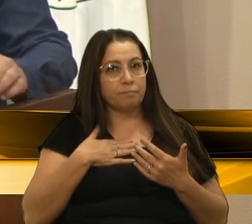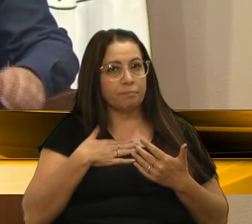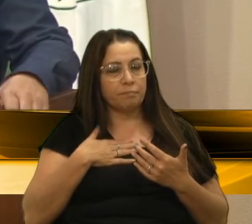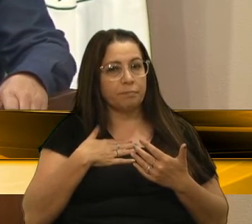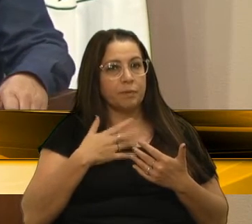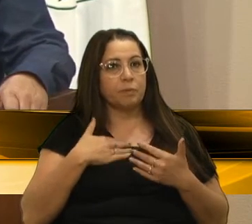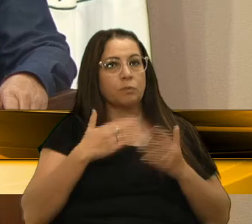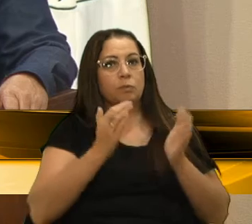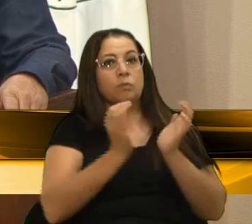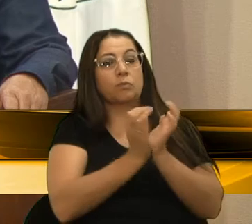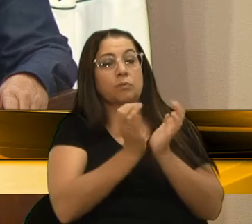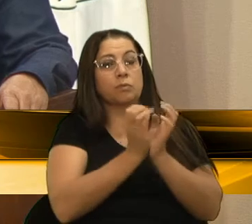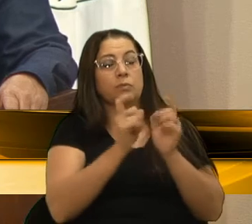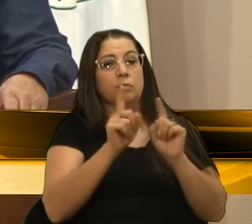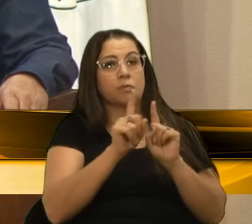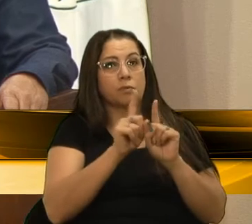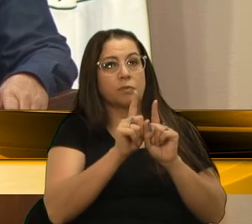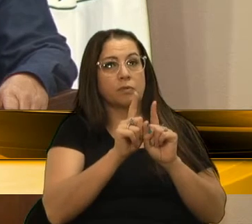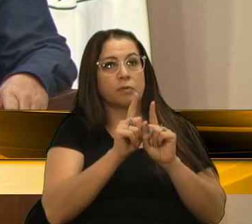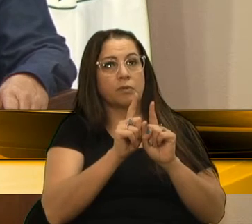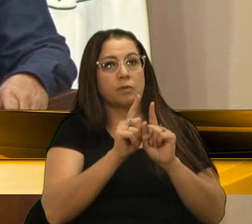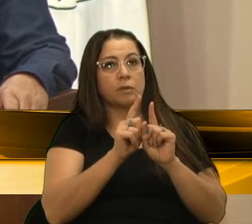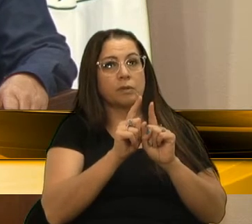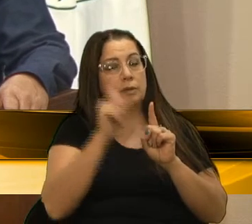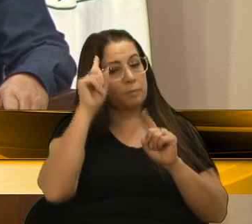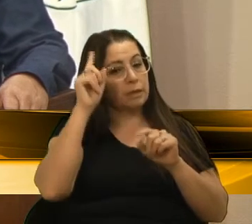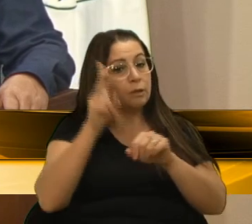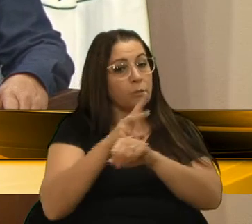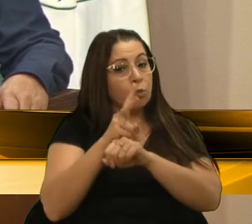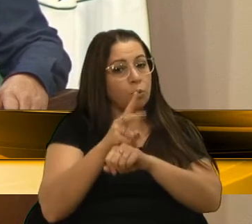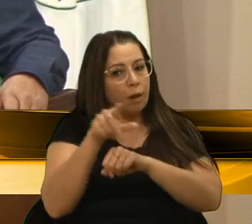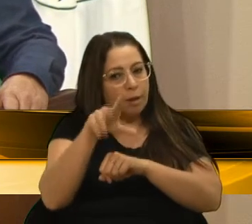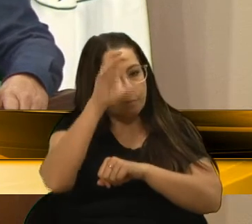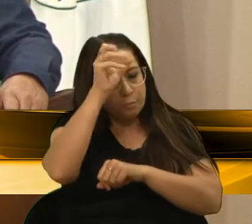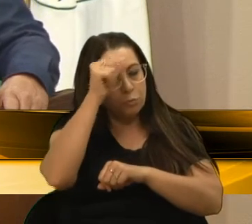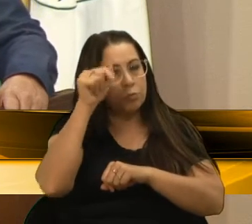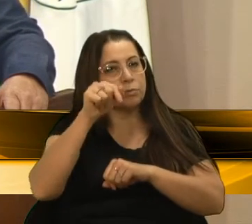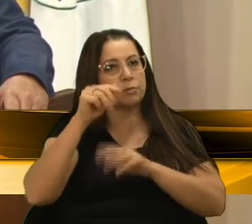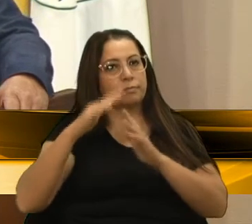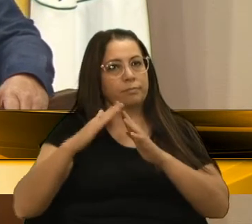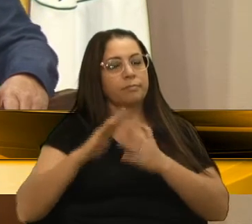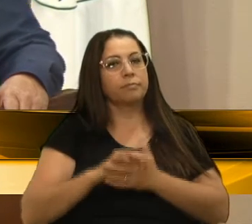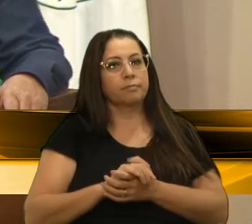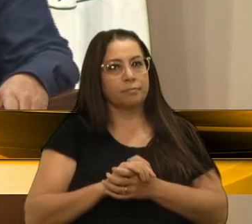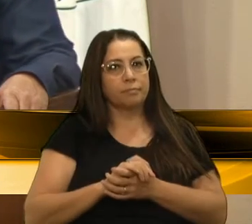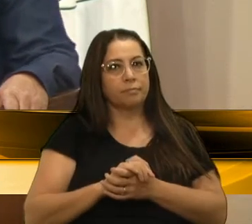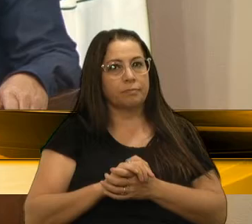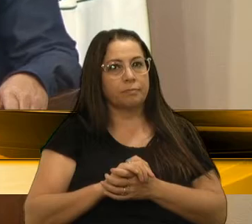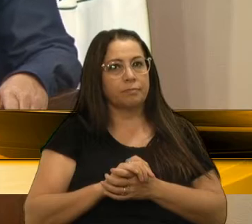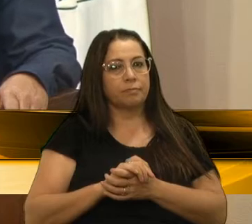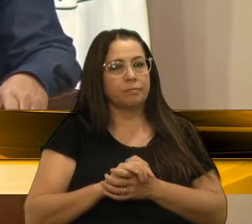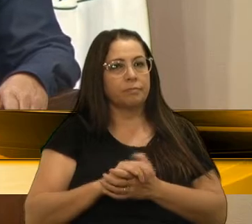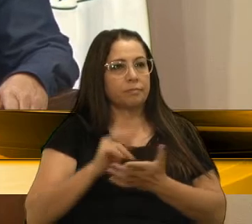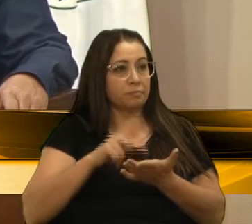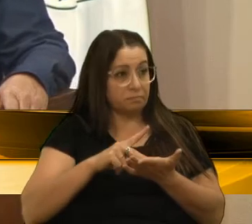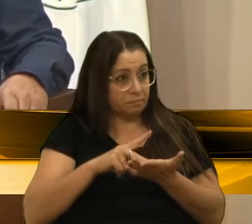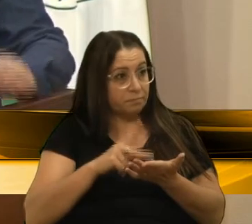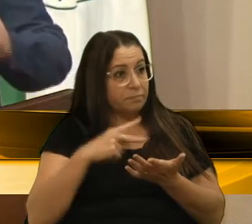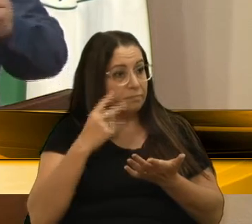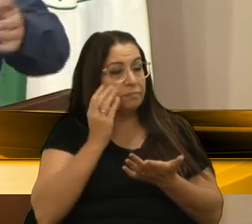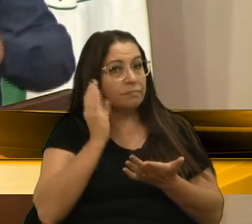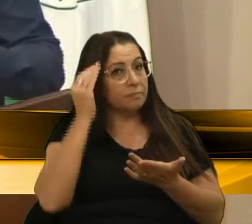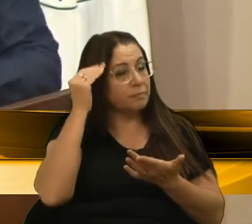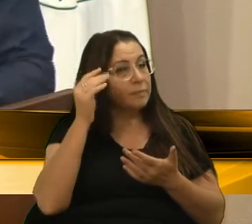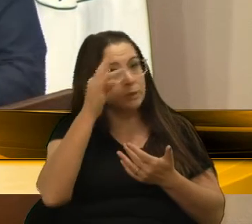colegas que a gente, também, procurou aprender muito com ele, aqui na casa, né, vereador Filipe, o Toigo esteve aqui,